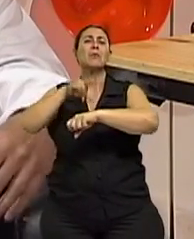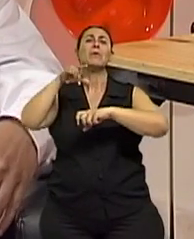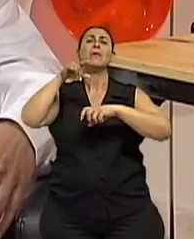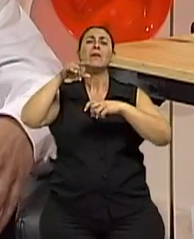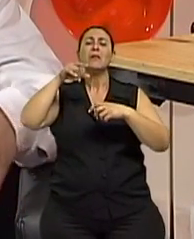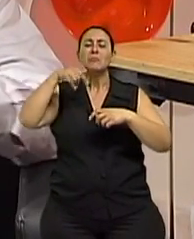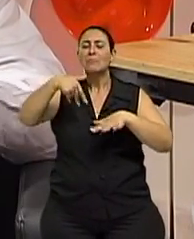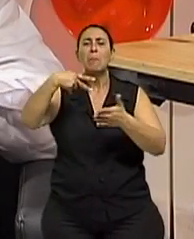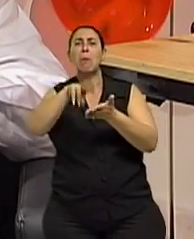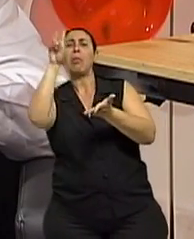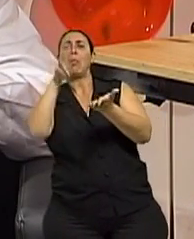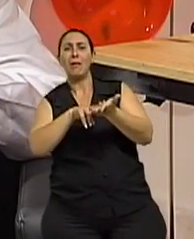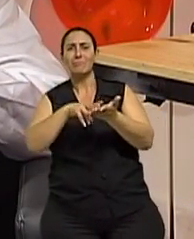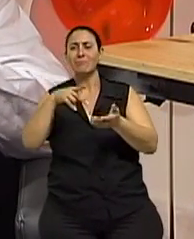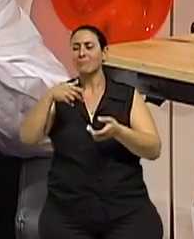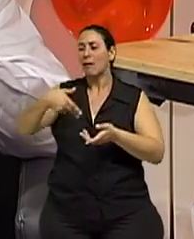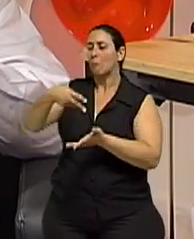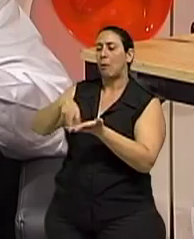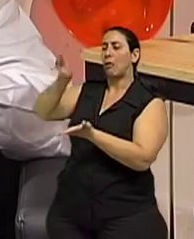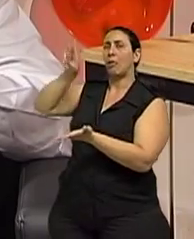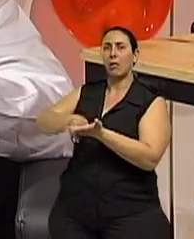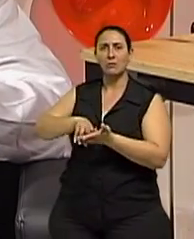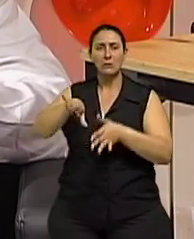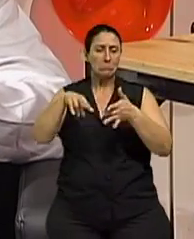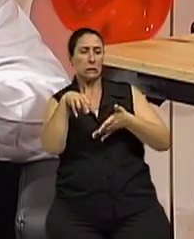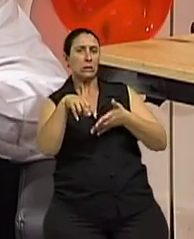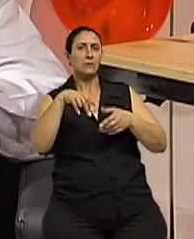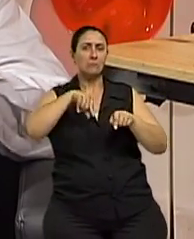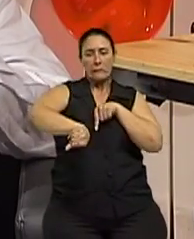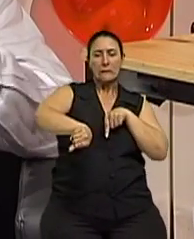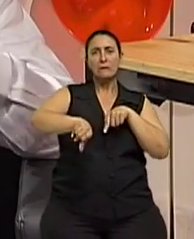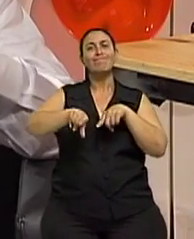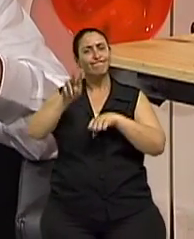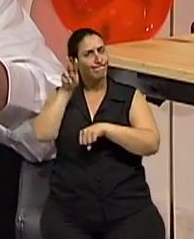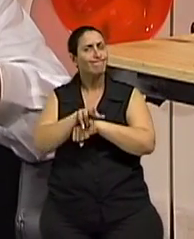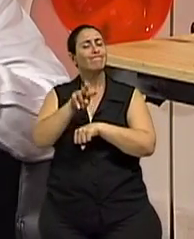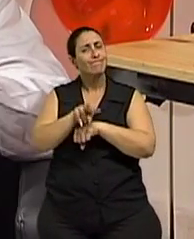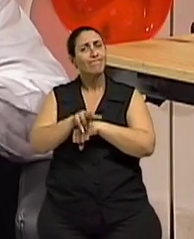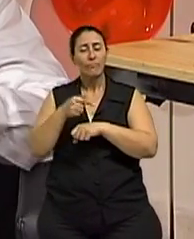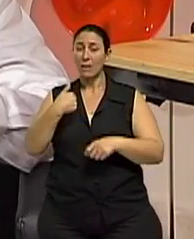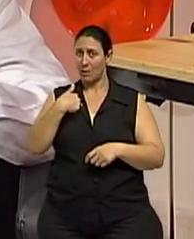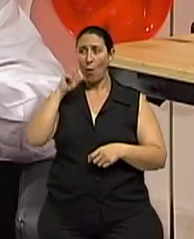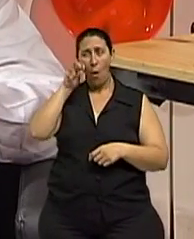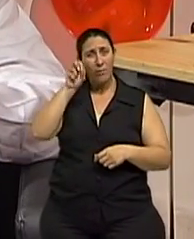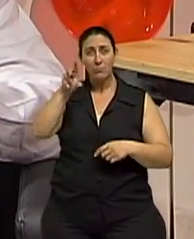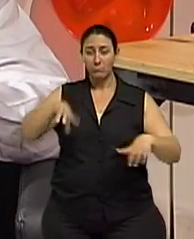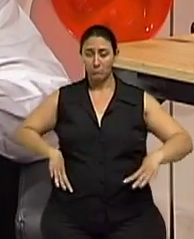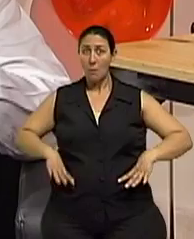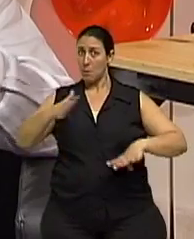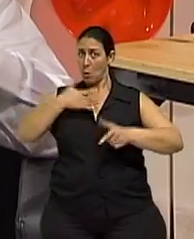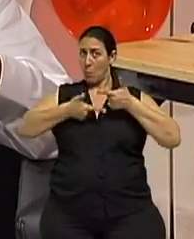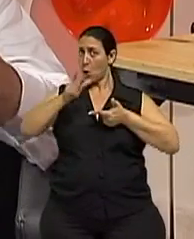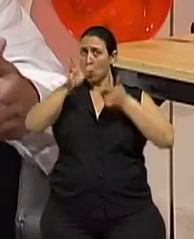pedem ajuda, caem. Olha, isso hoje é muito frequente. Eu faço cirurgia de quadril. E basicamente só a cirurgia de quadril. E